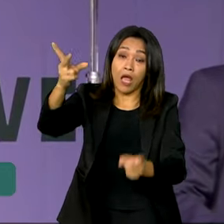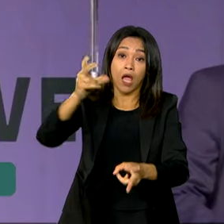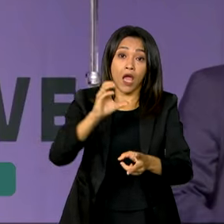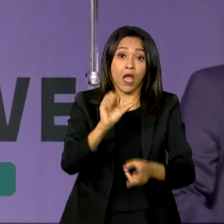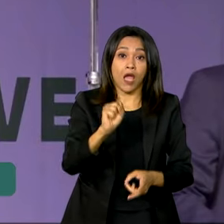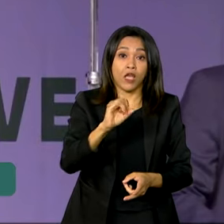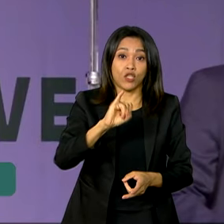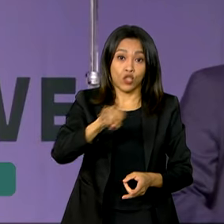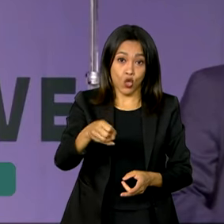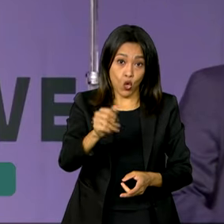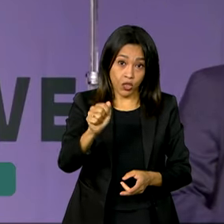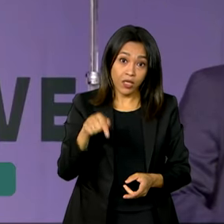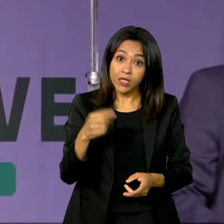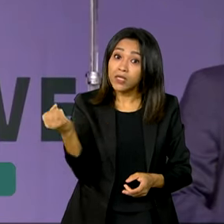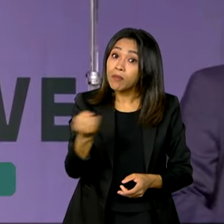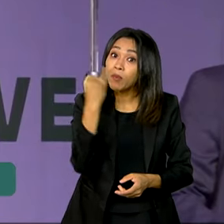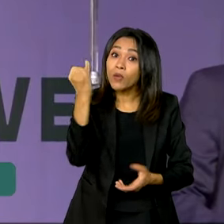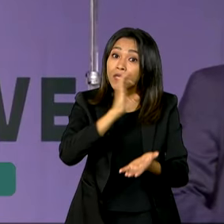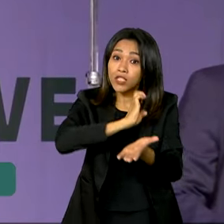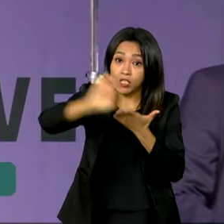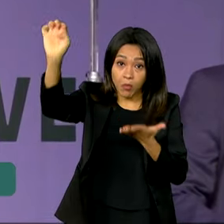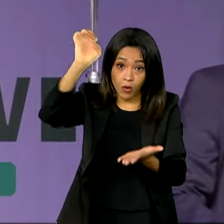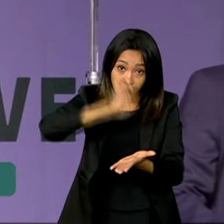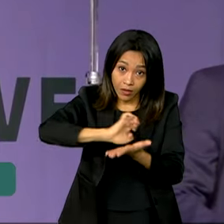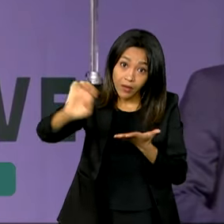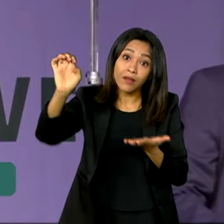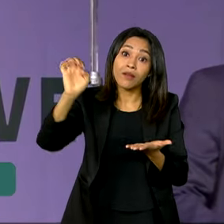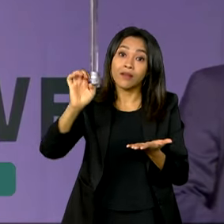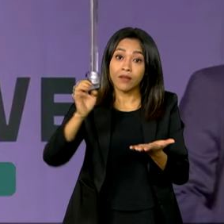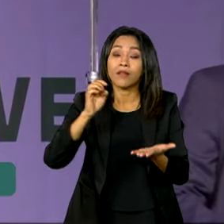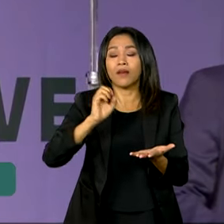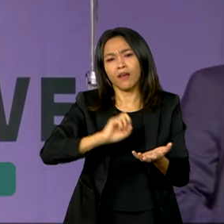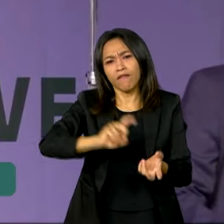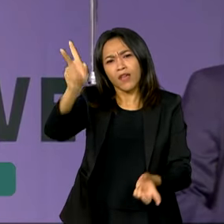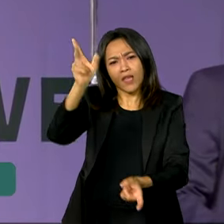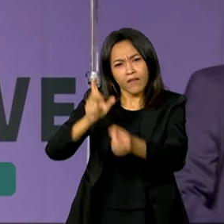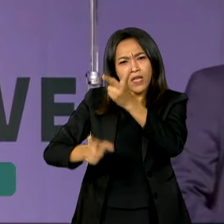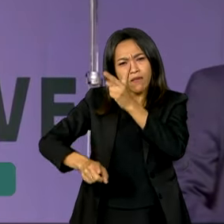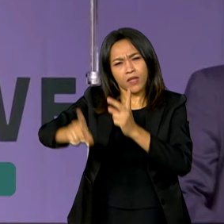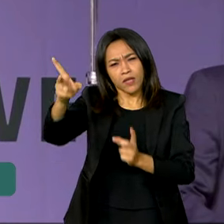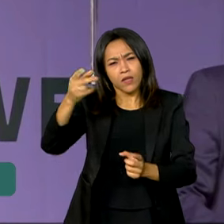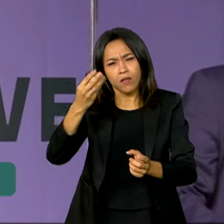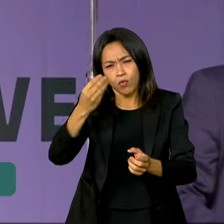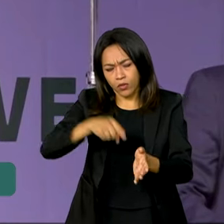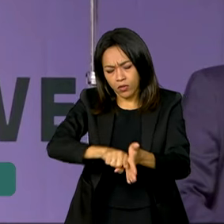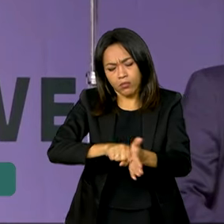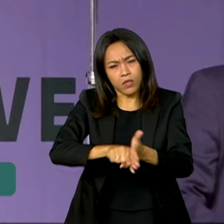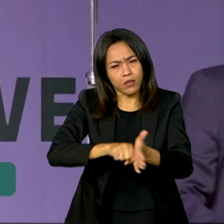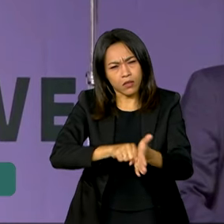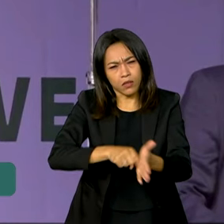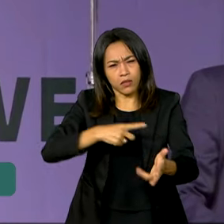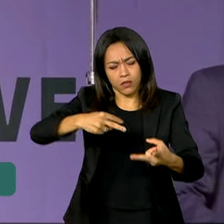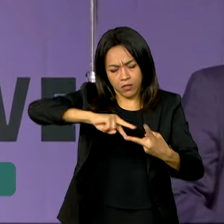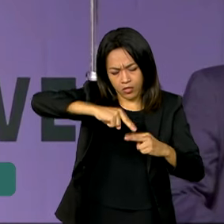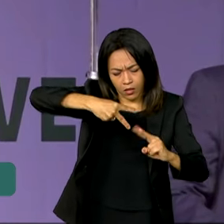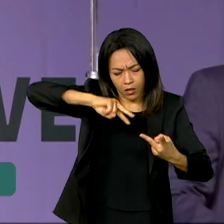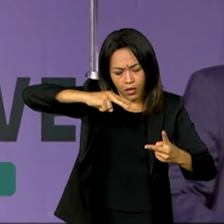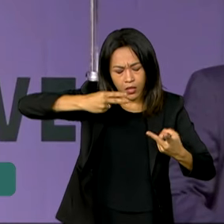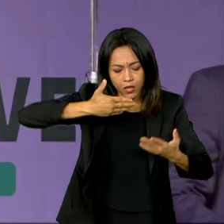é importantíssimo exportar soja, a soja tem uma quantidade de pesquisa, de genética